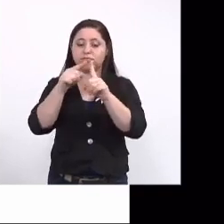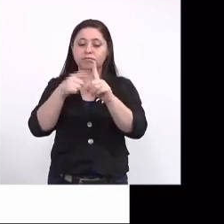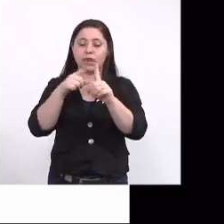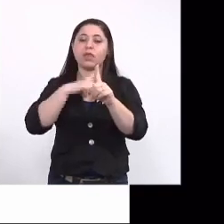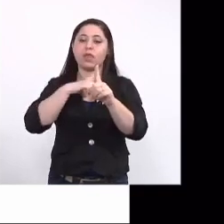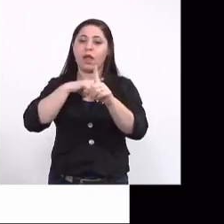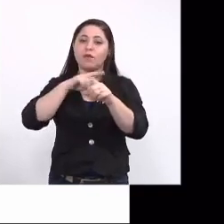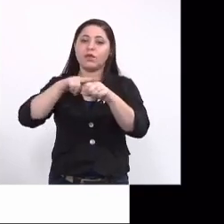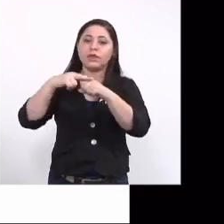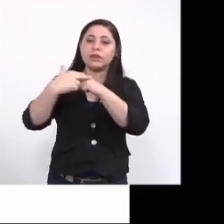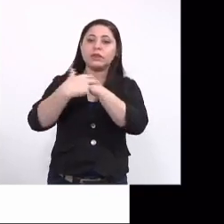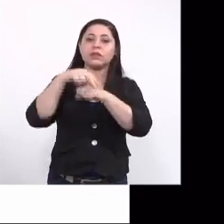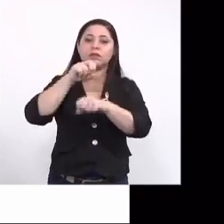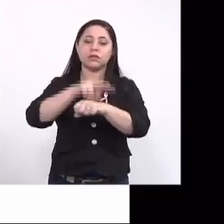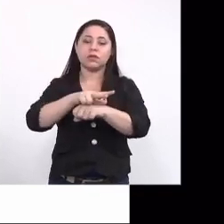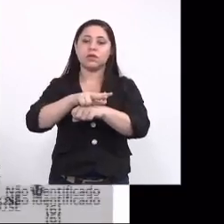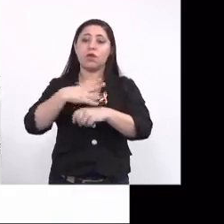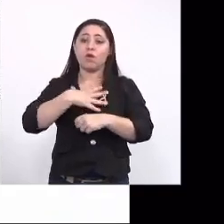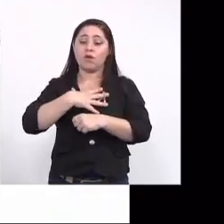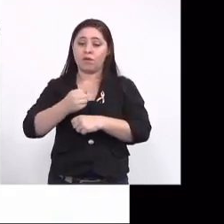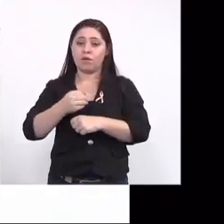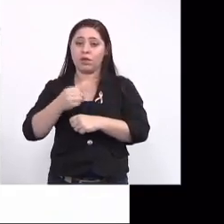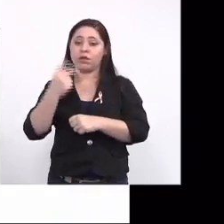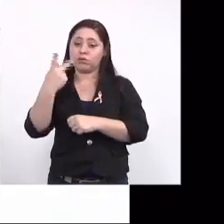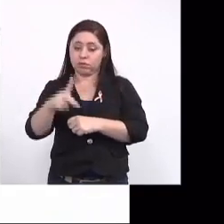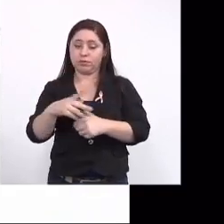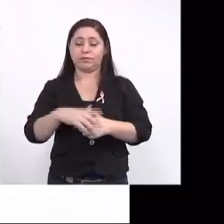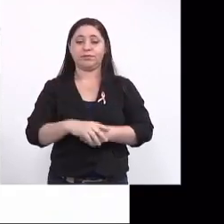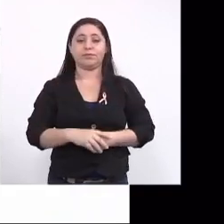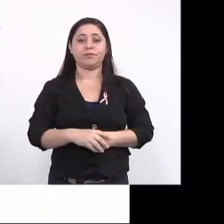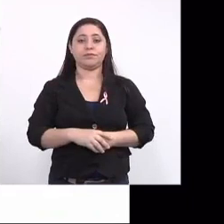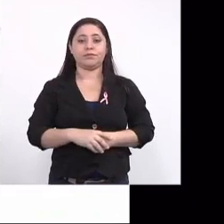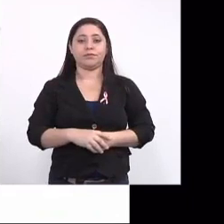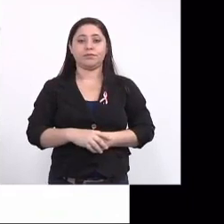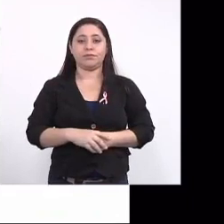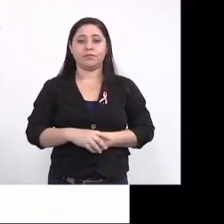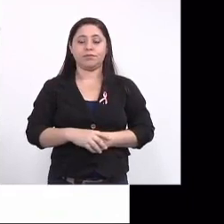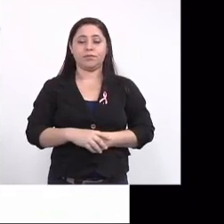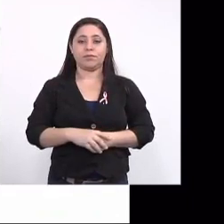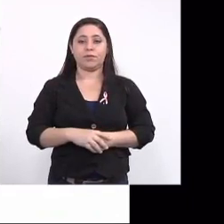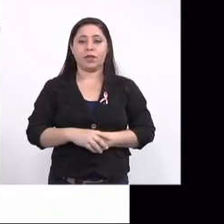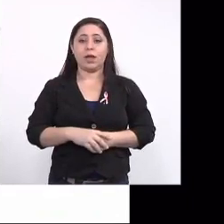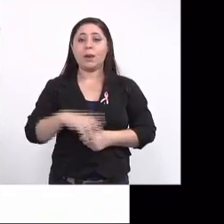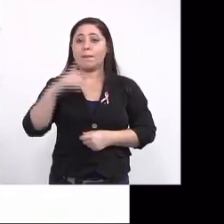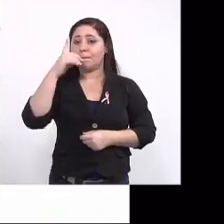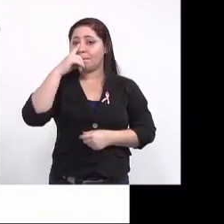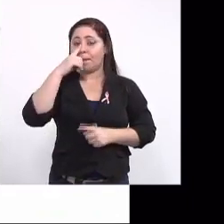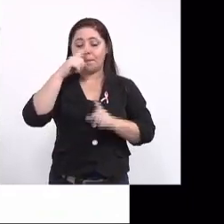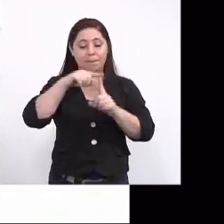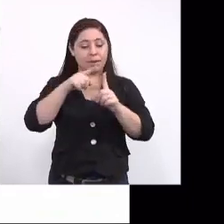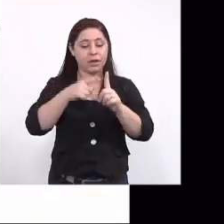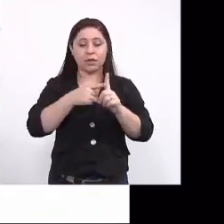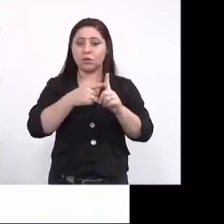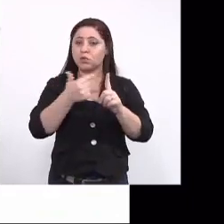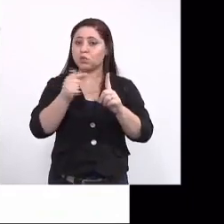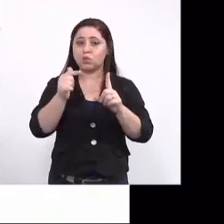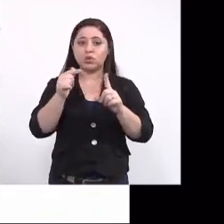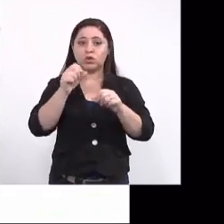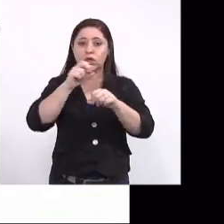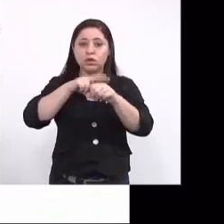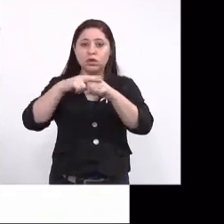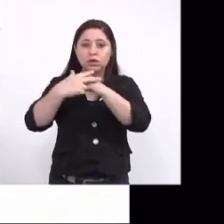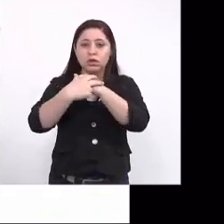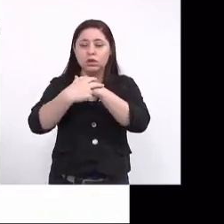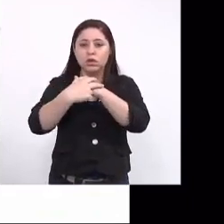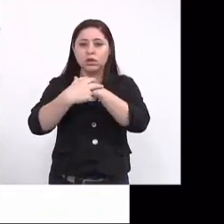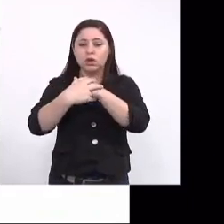tinham zika e os filhos dessas 17 mães. Entre essas mães que não tinham zika, a gente observou que,